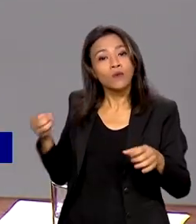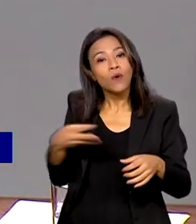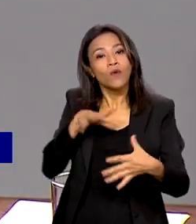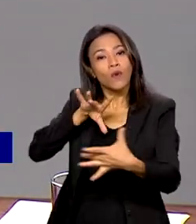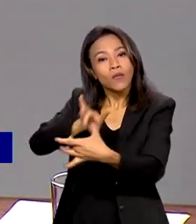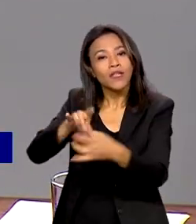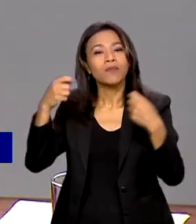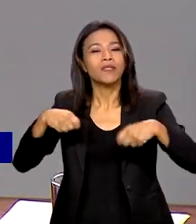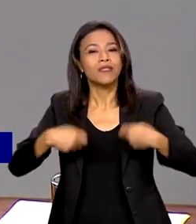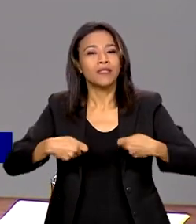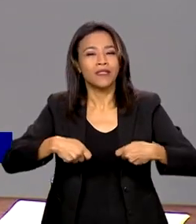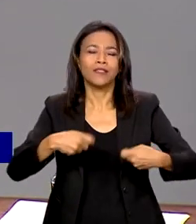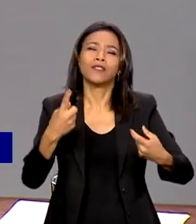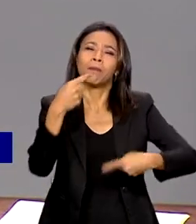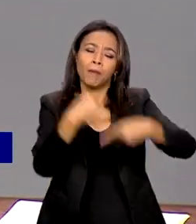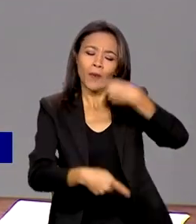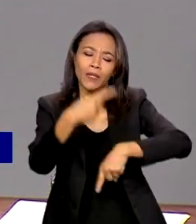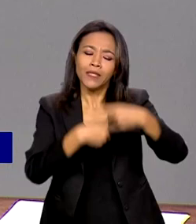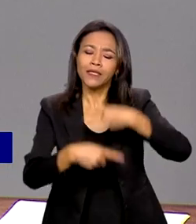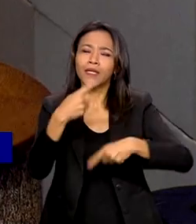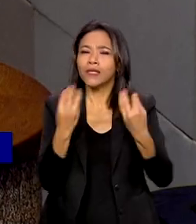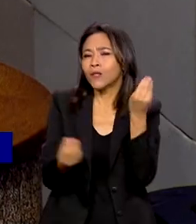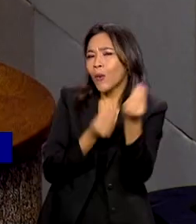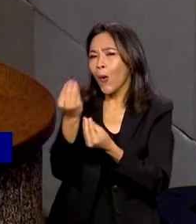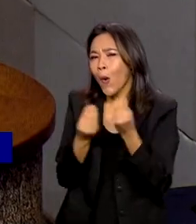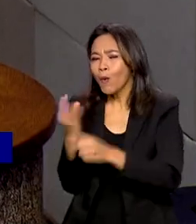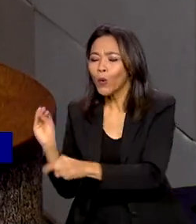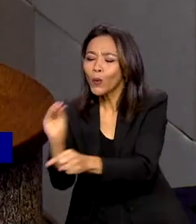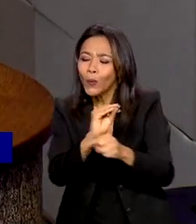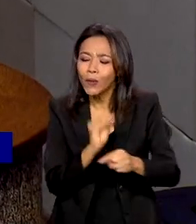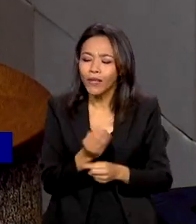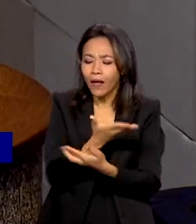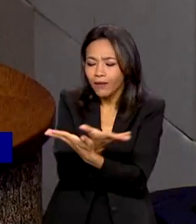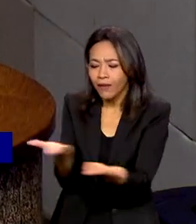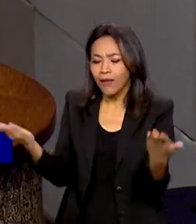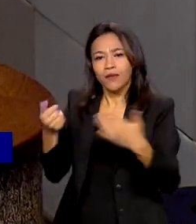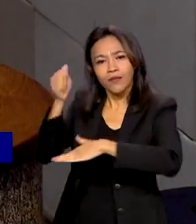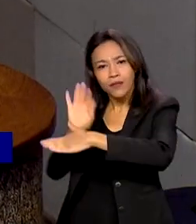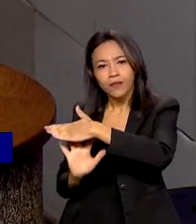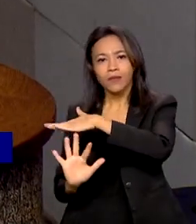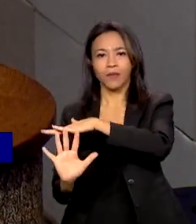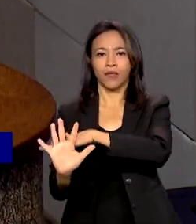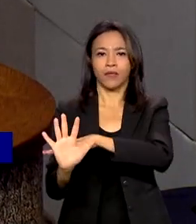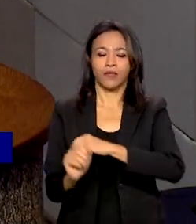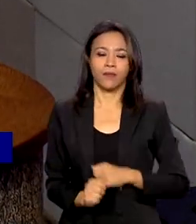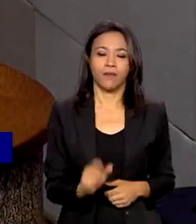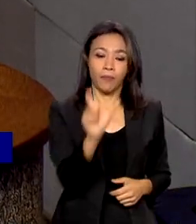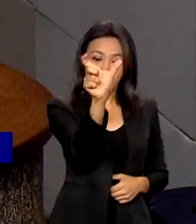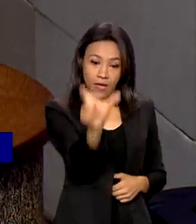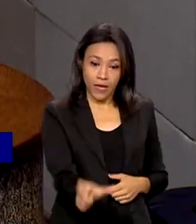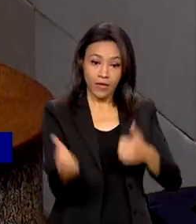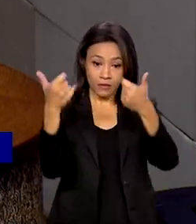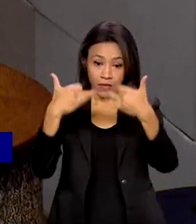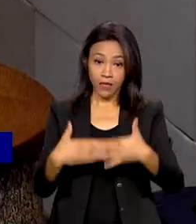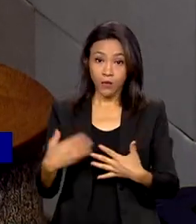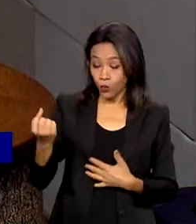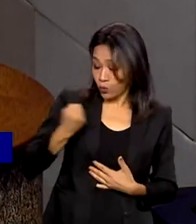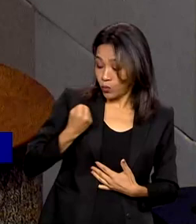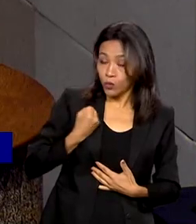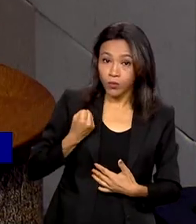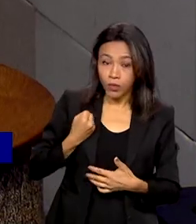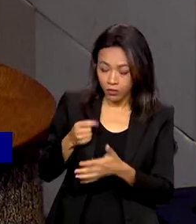políticas de acolhimento dos migrantes. Os números nos fazem pensar e nos direcionam, ajuda a nos